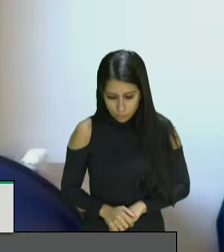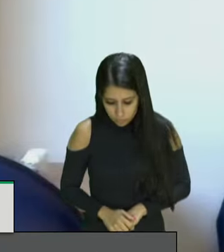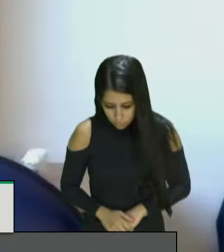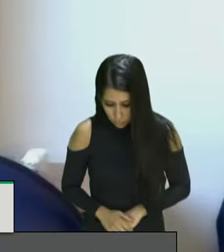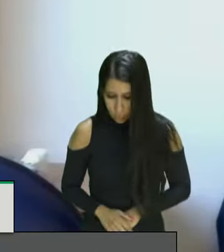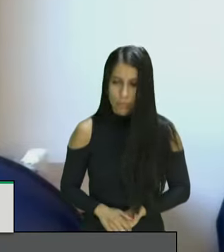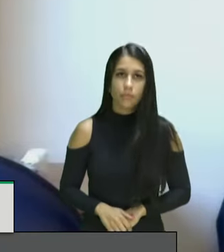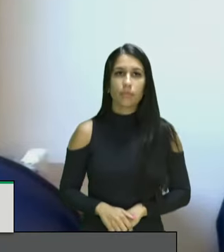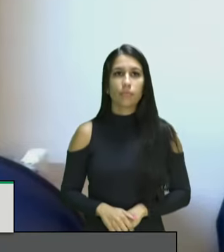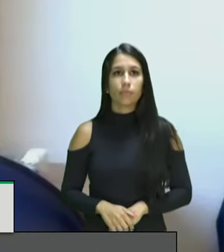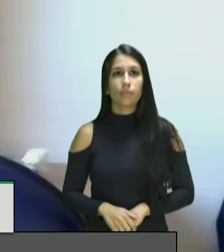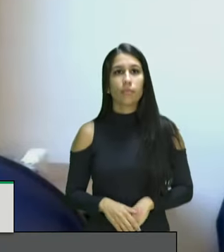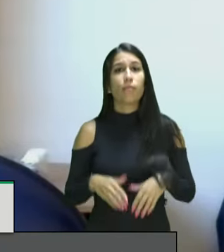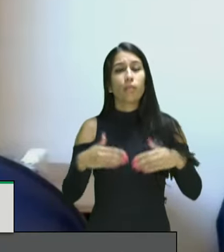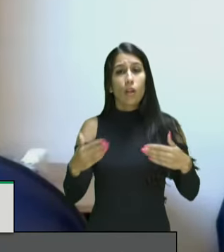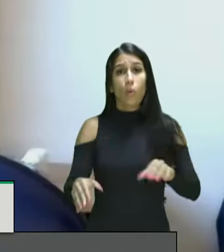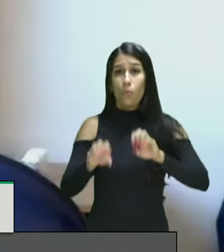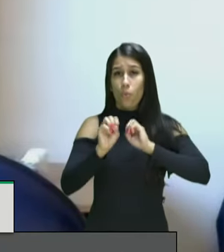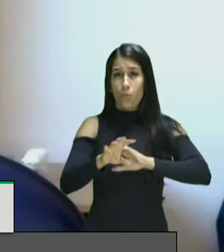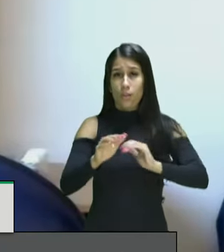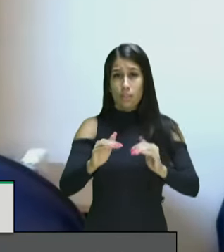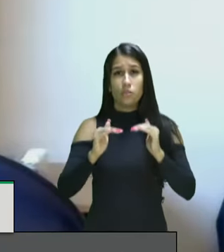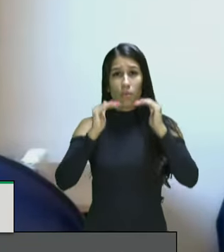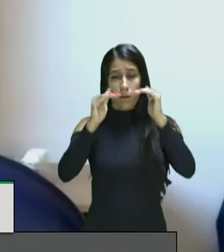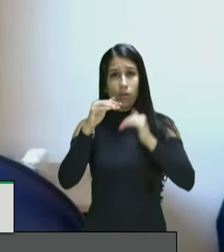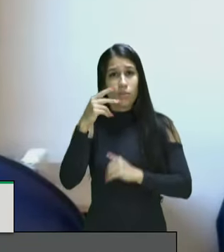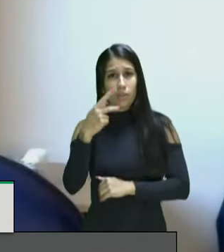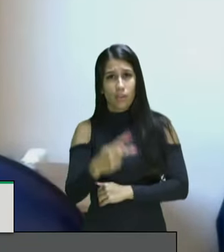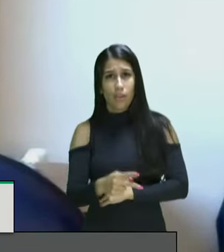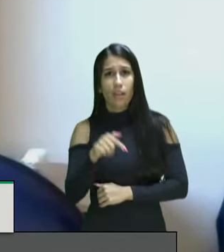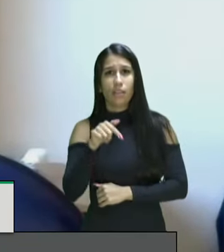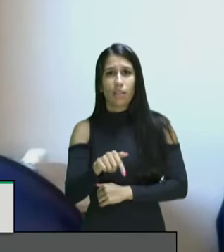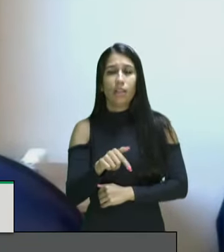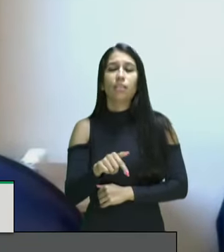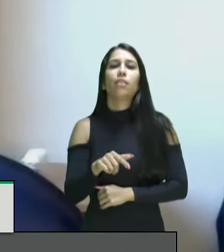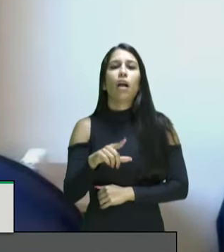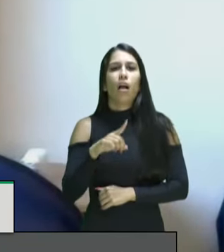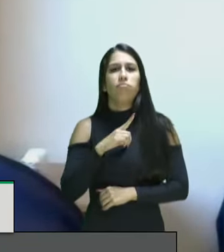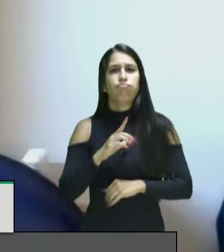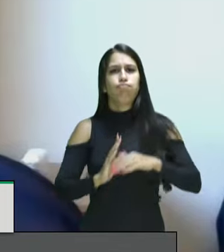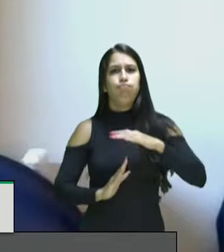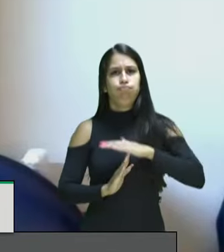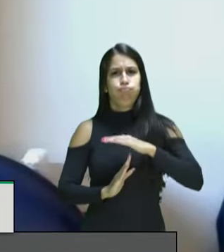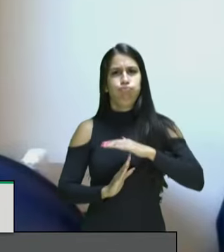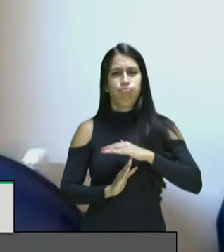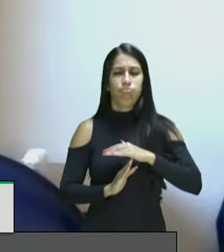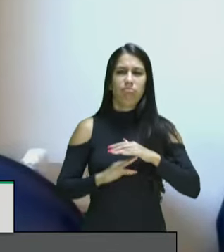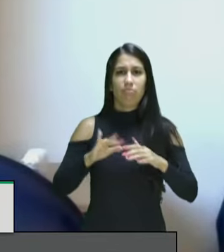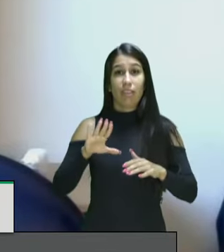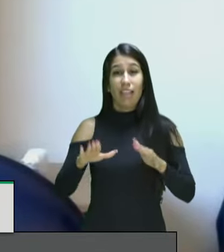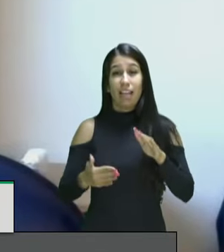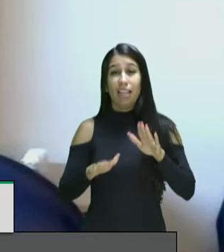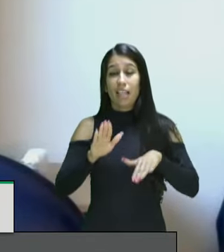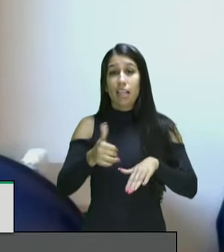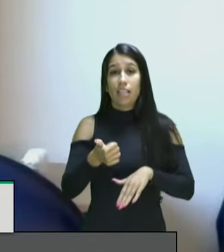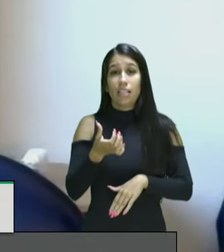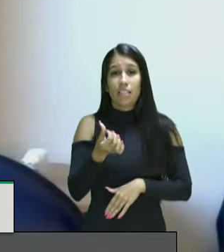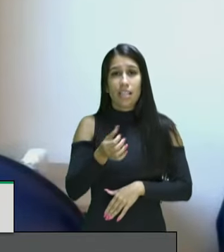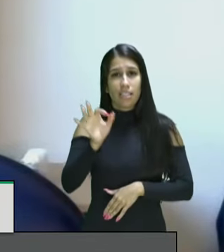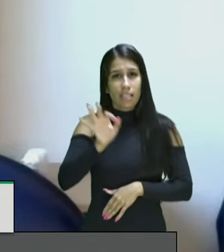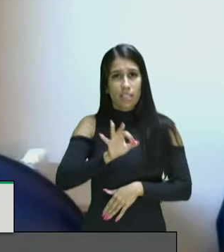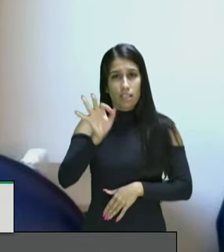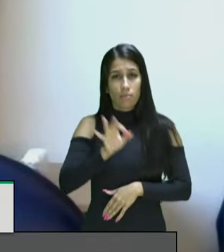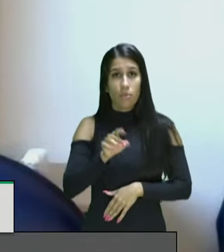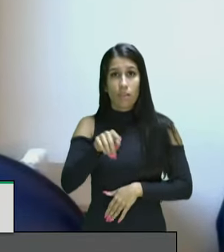embora o ensino superior no Brasil e sobretudo o ensino superior público seja muito restrito apenas 16% da população brasileira tem ensino